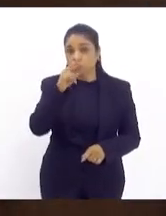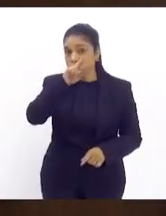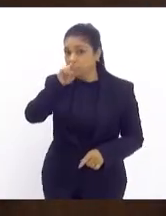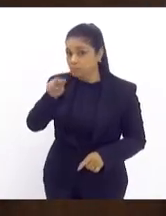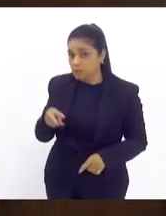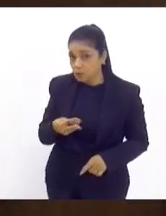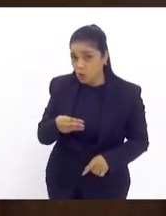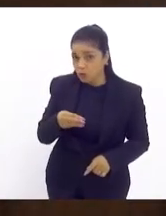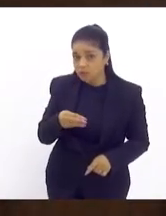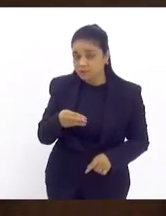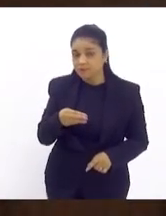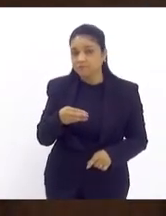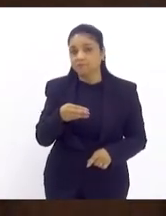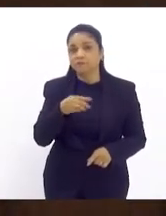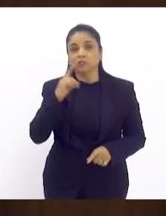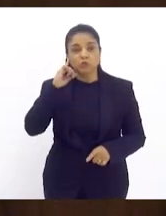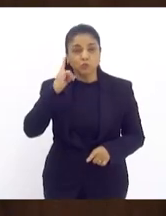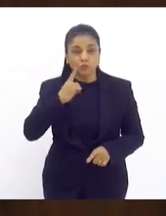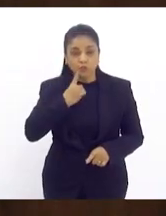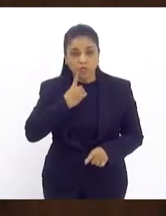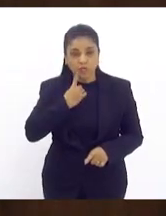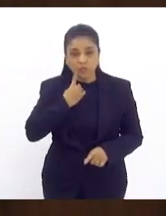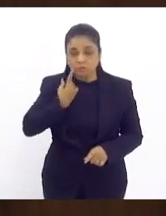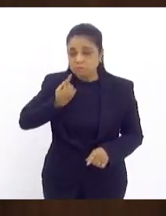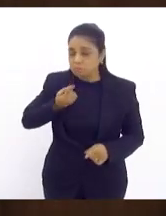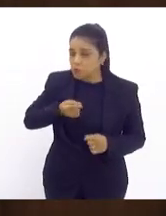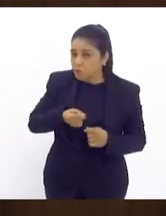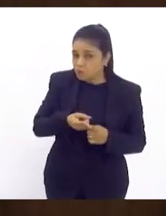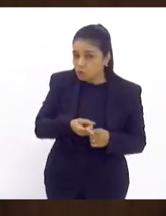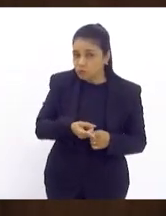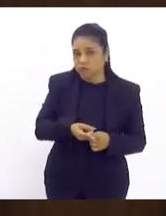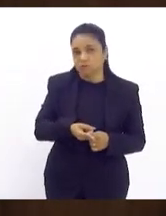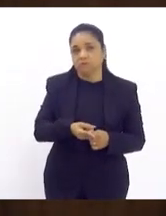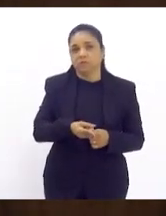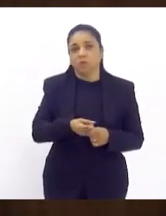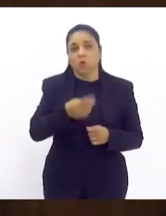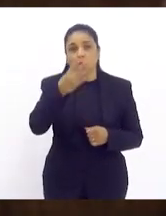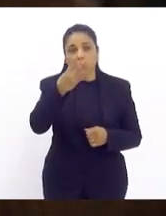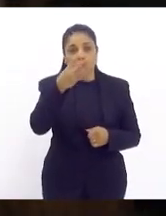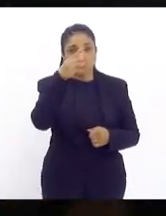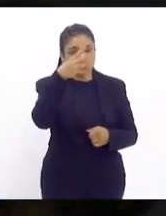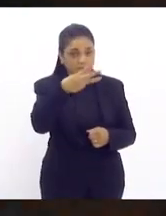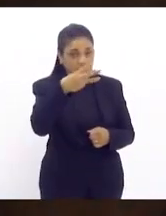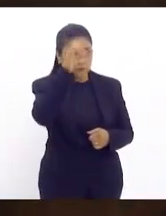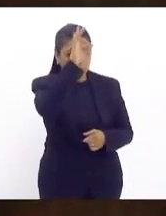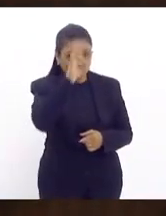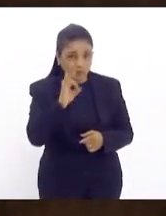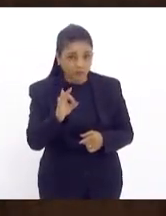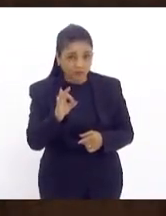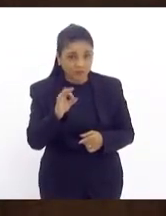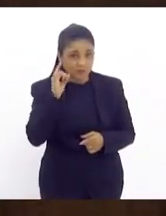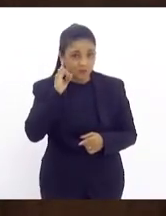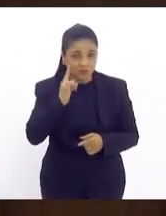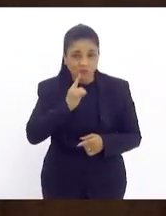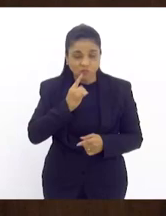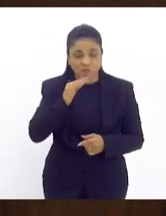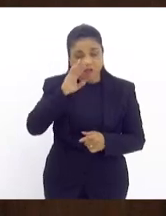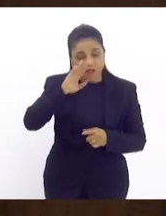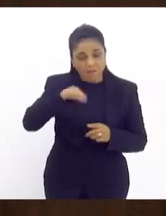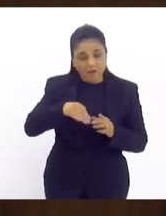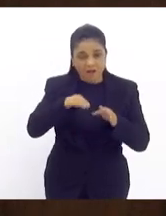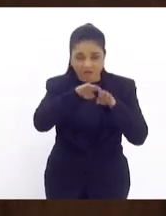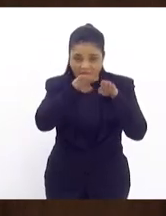tem surdez severa 43% das pessoas surdas estão abaixo dos 60 anos